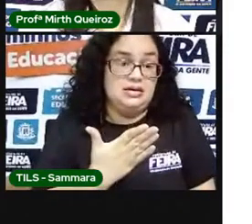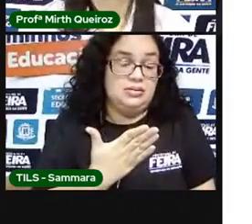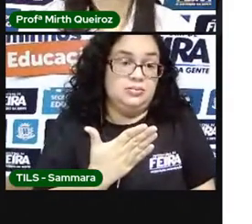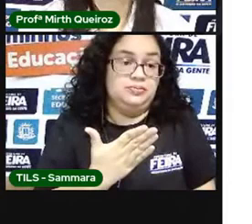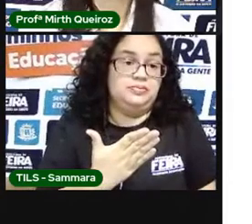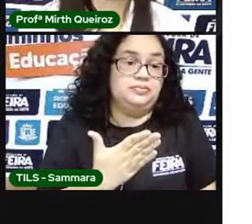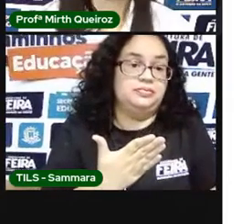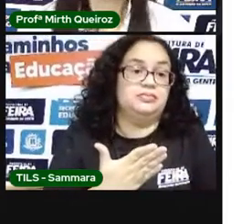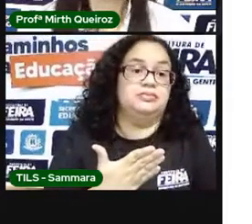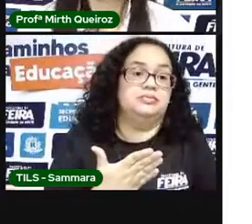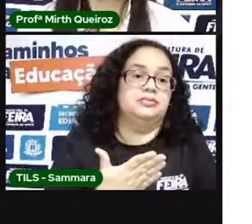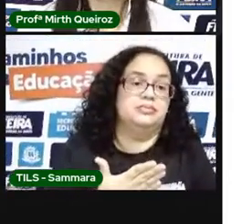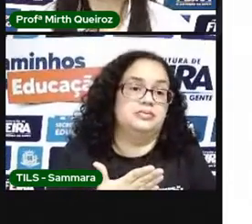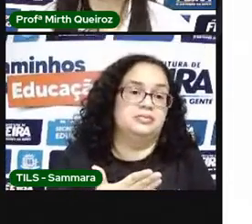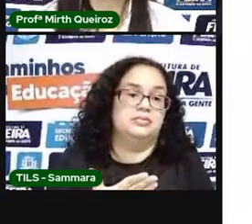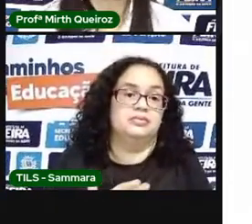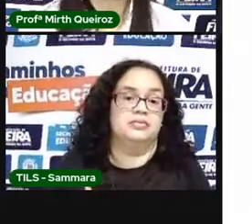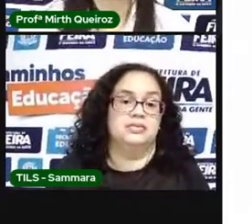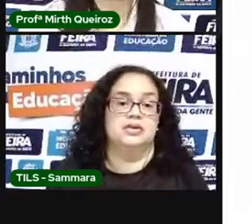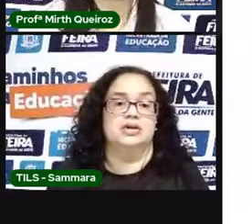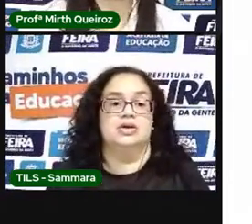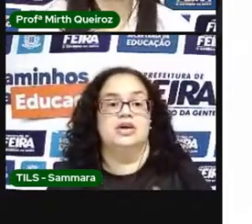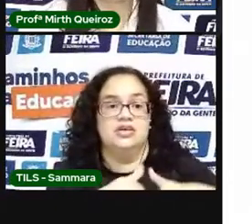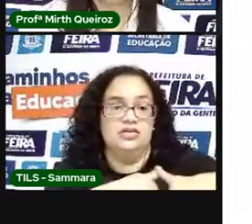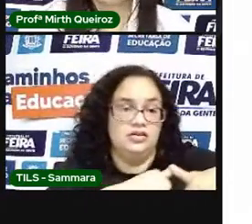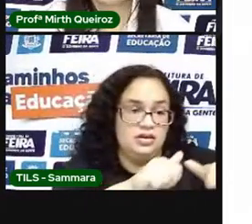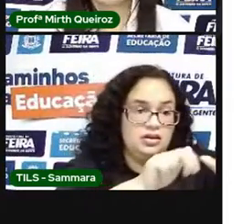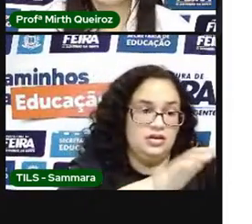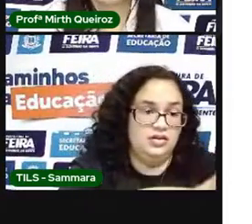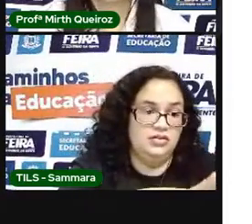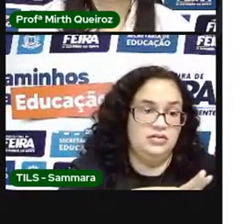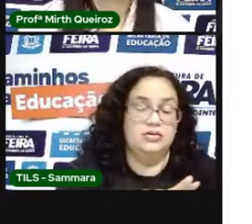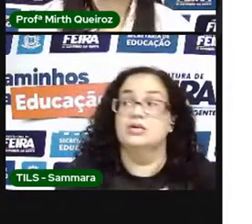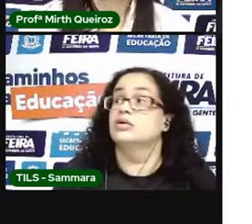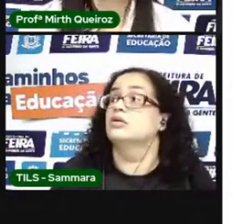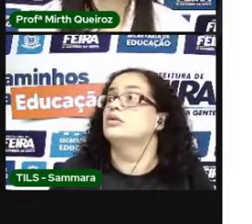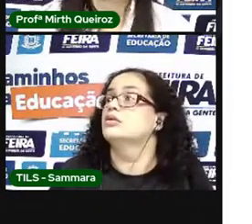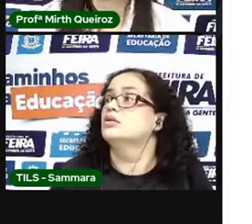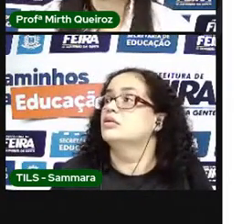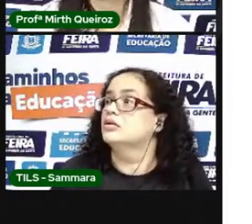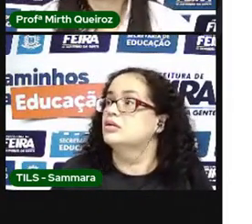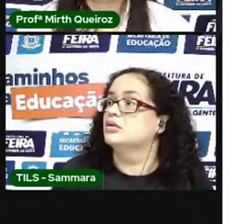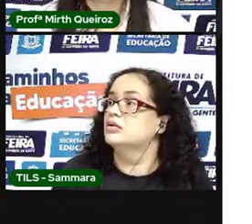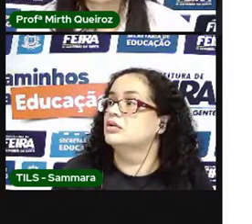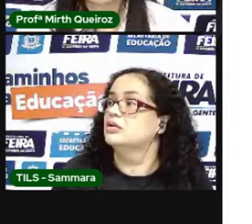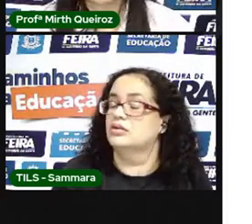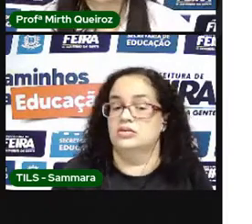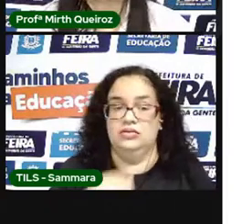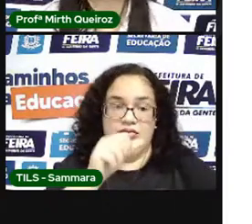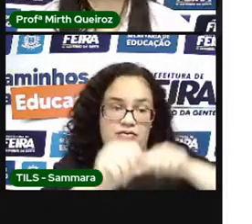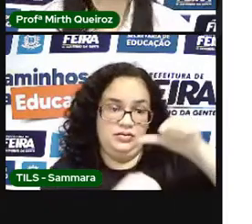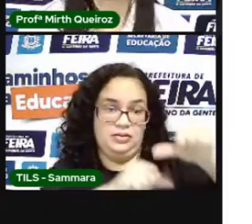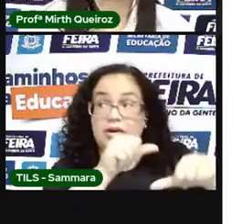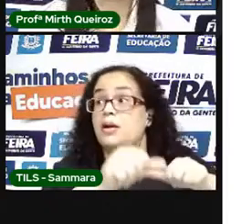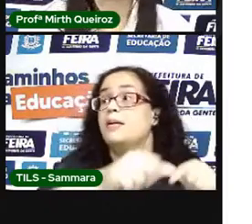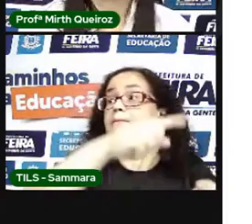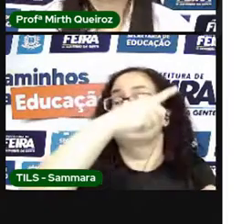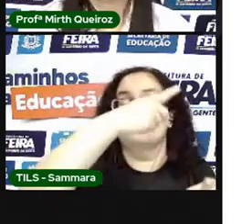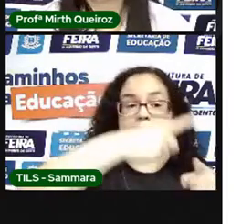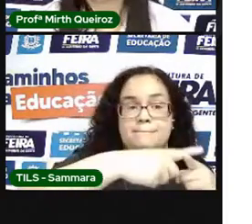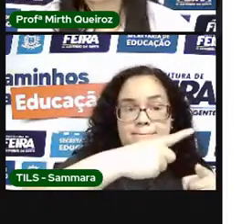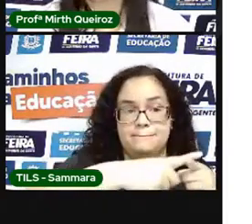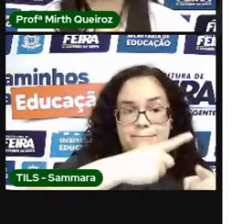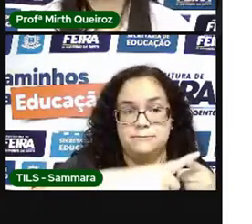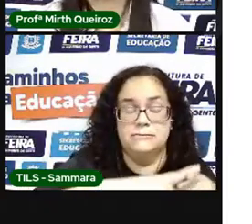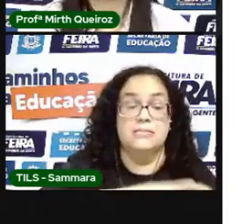entorta por entortam, fica por ficam, vira por viram, por que que girando